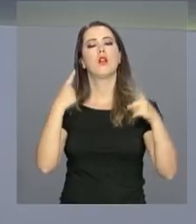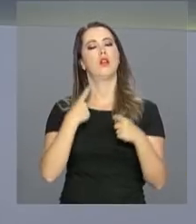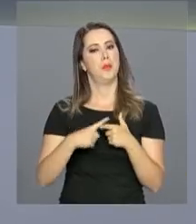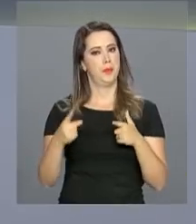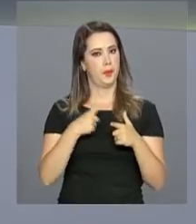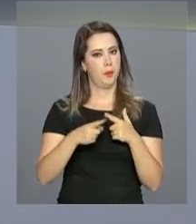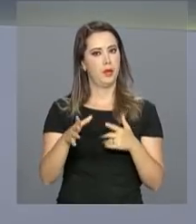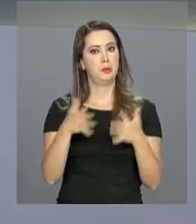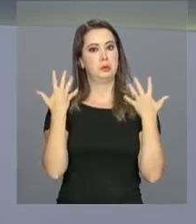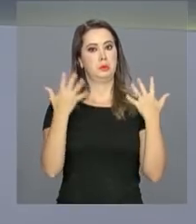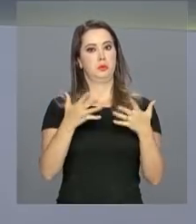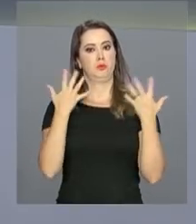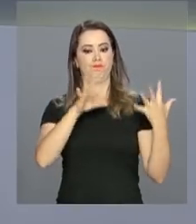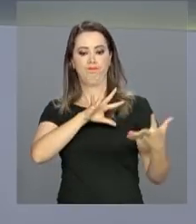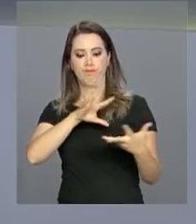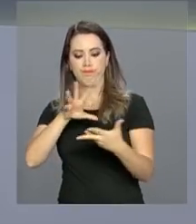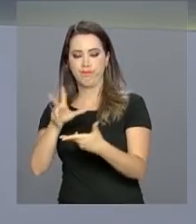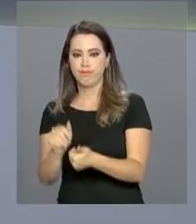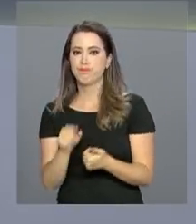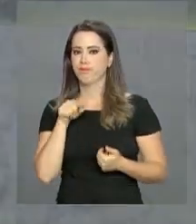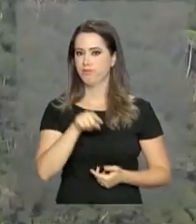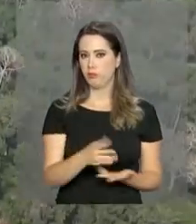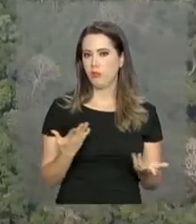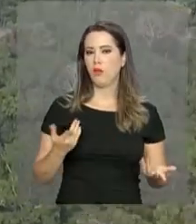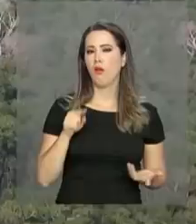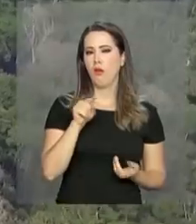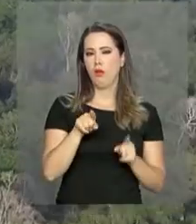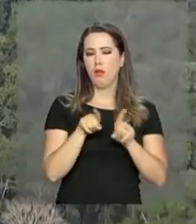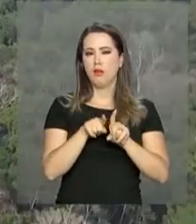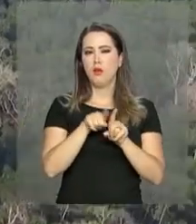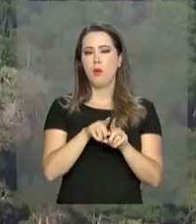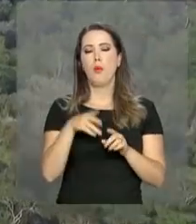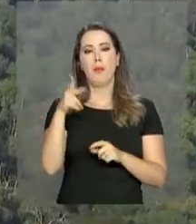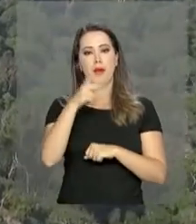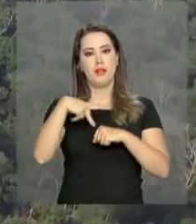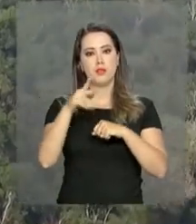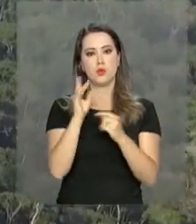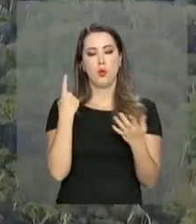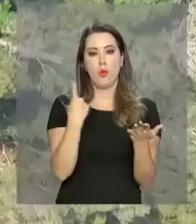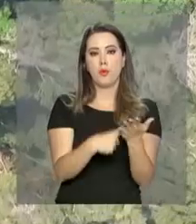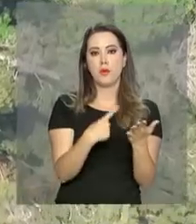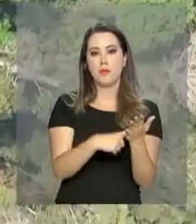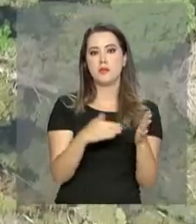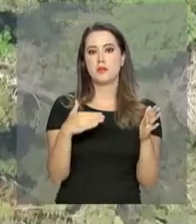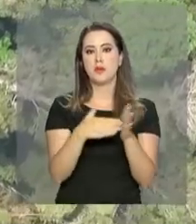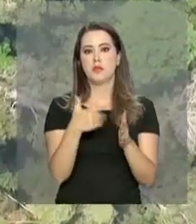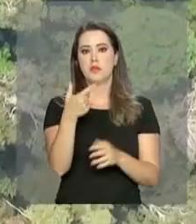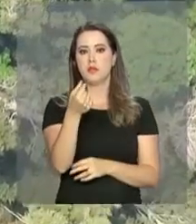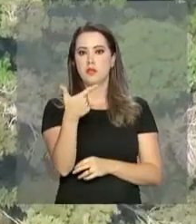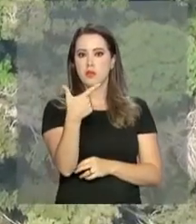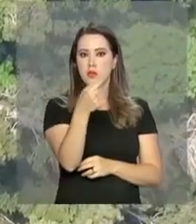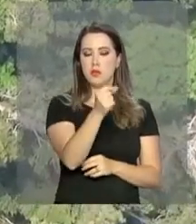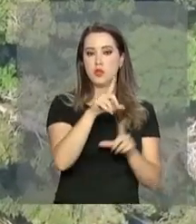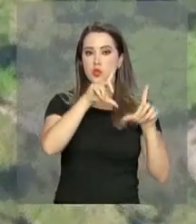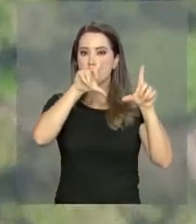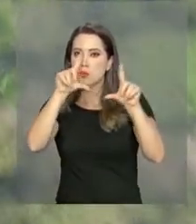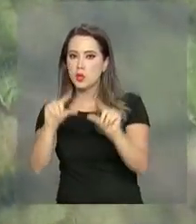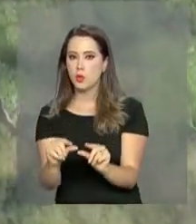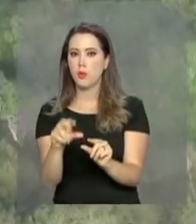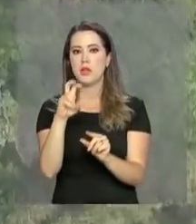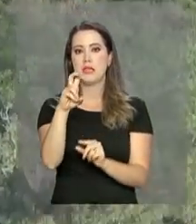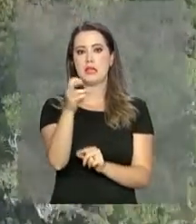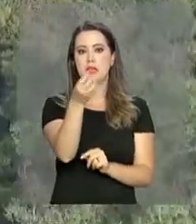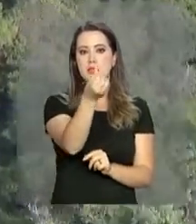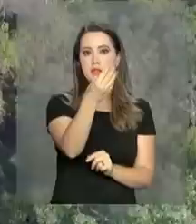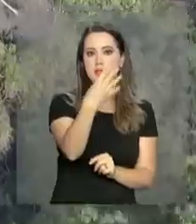efeito estufa no planeta. O país tinha se comprometido a diminuir até 2020 a liberação de 564